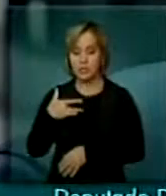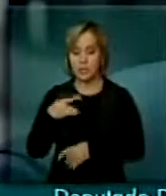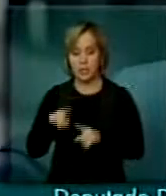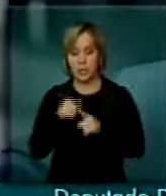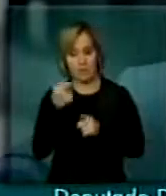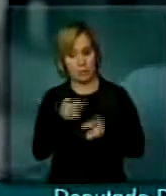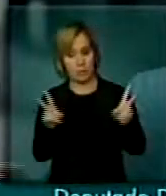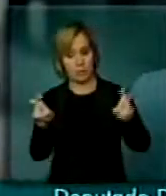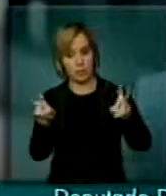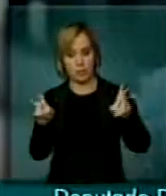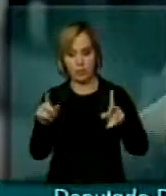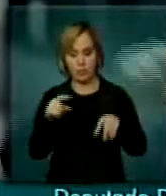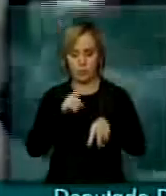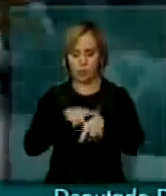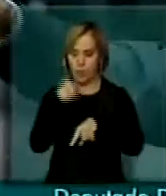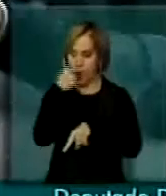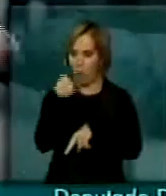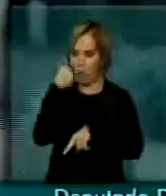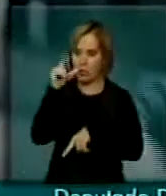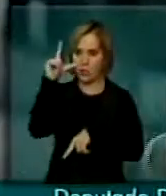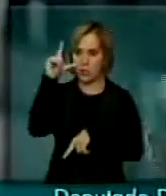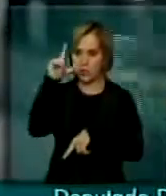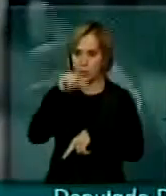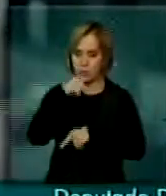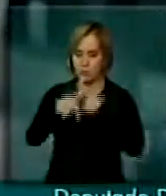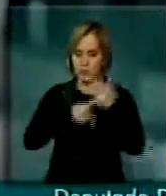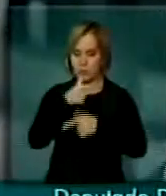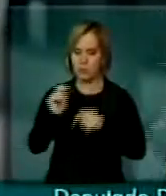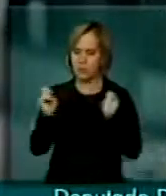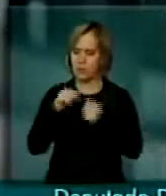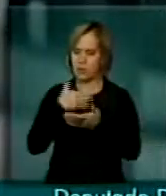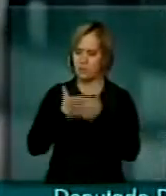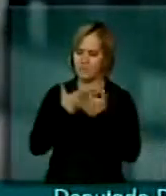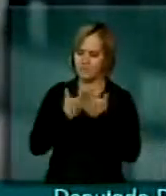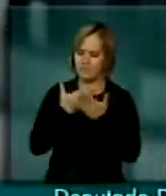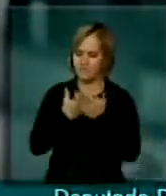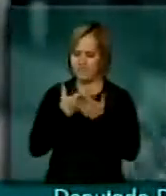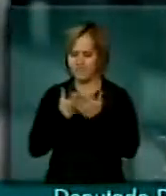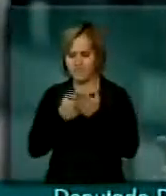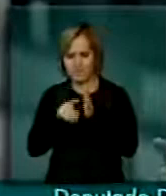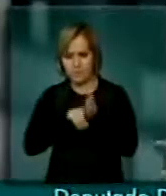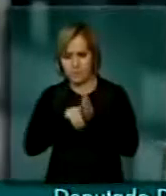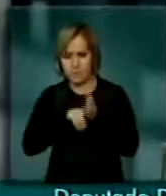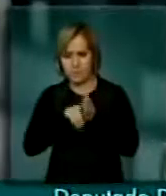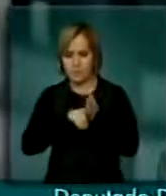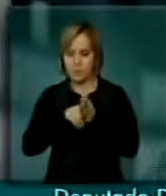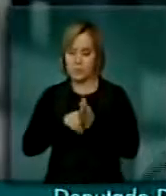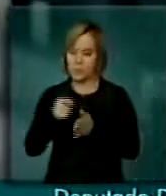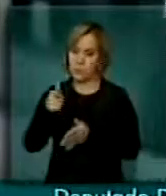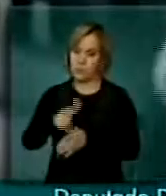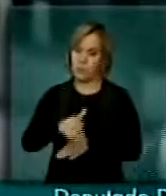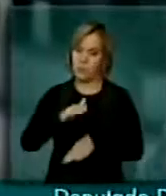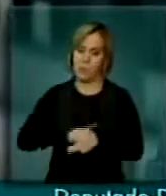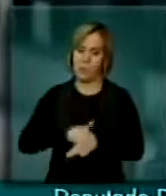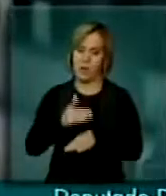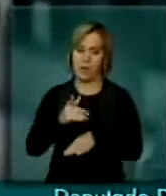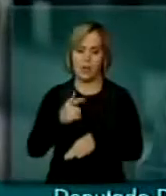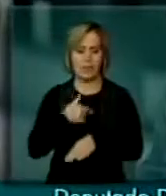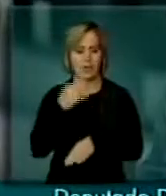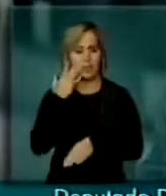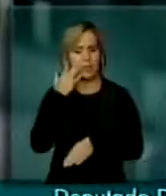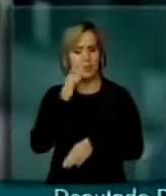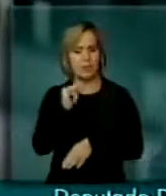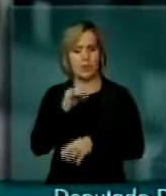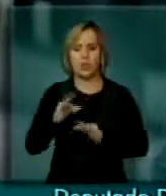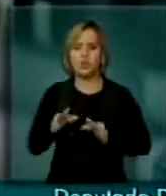mais, maturar mais. Eu acho que se fizer uma pesquisa em todos os trabalhadores, eu não sei se todos